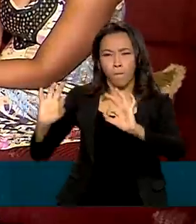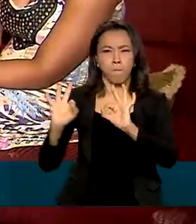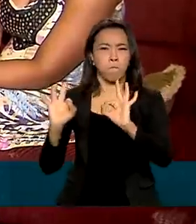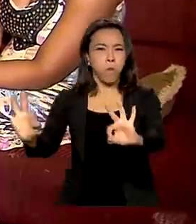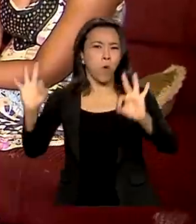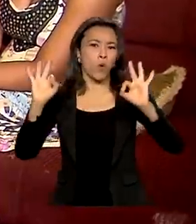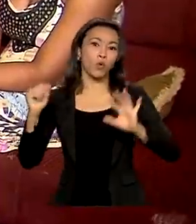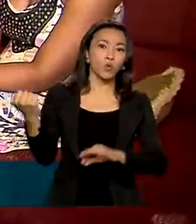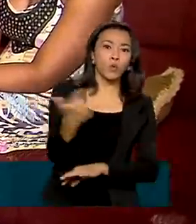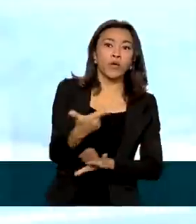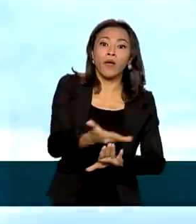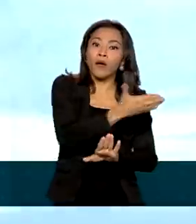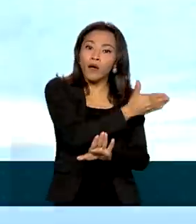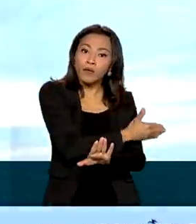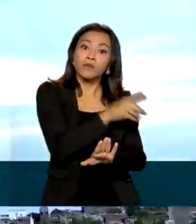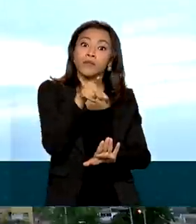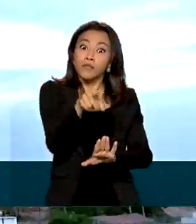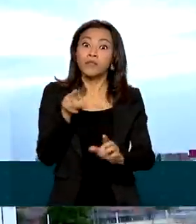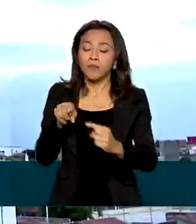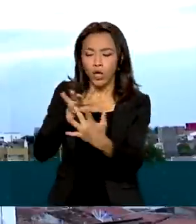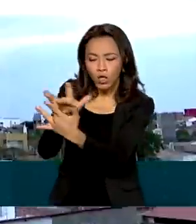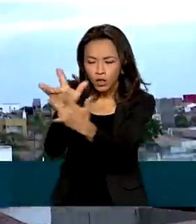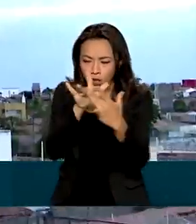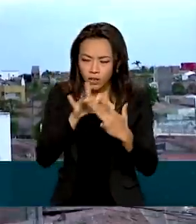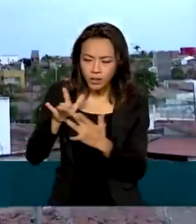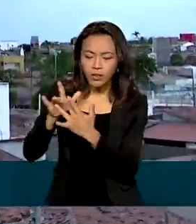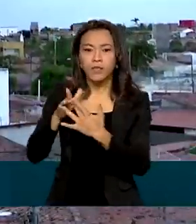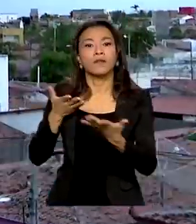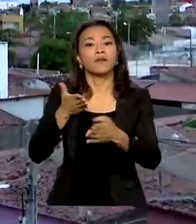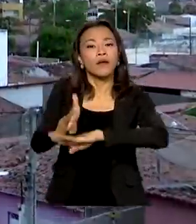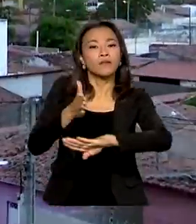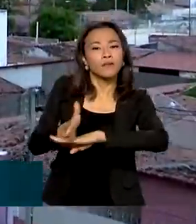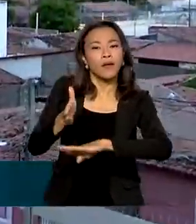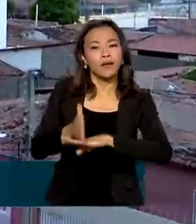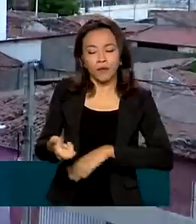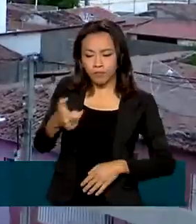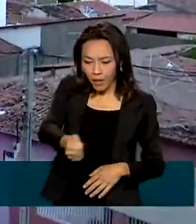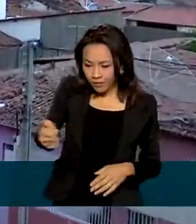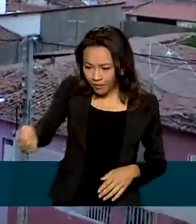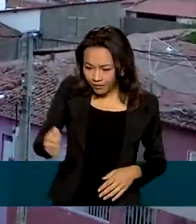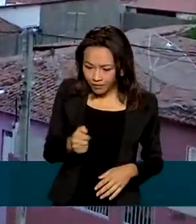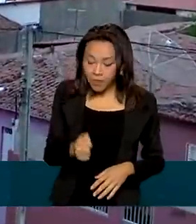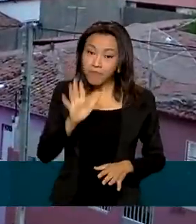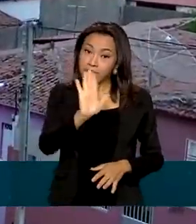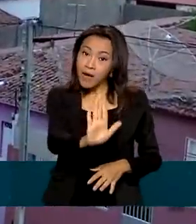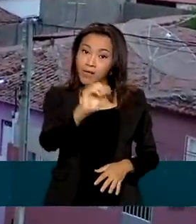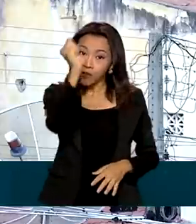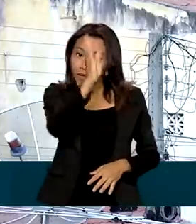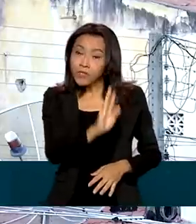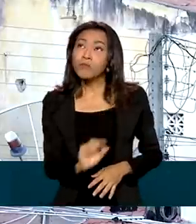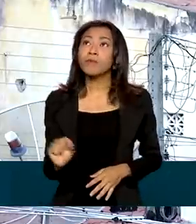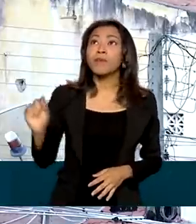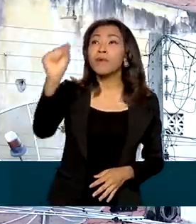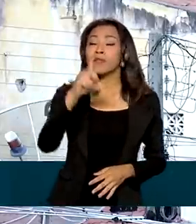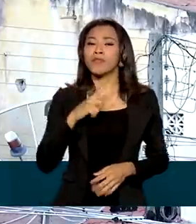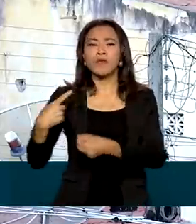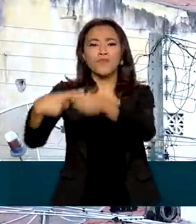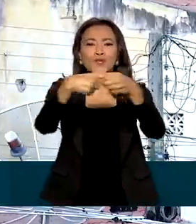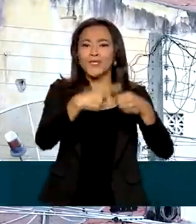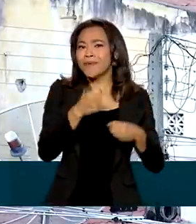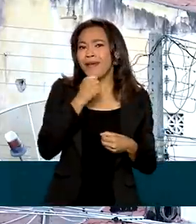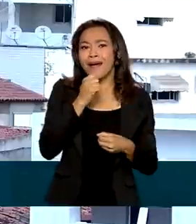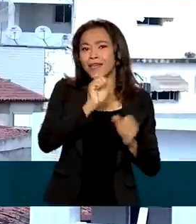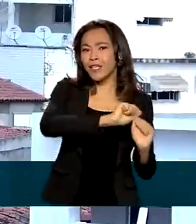além de permitir a interatividade e mais canais de acesso. Mas no país, há ainda muitos municípios que não concluíram a